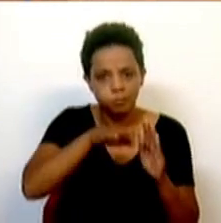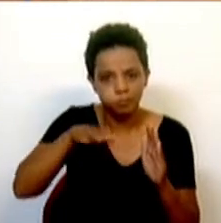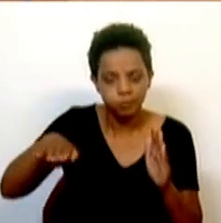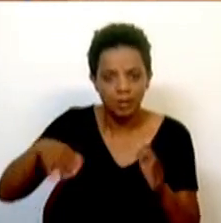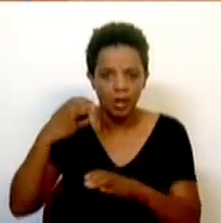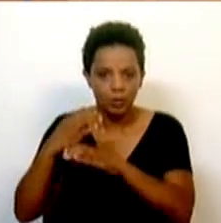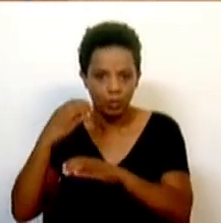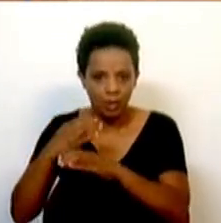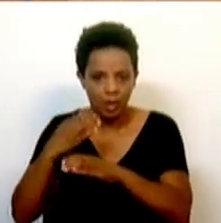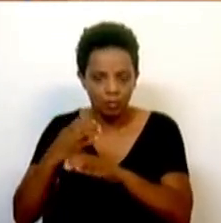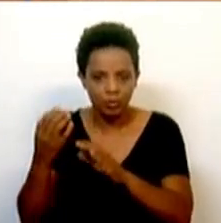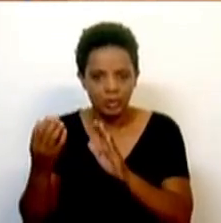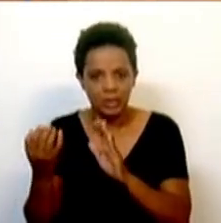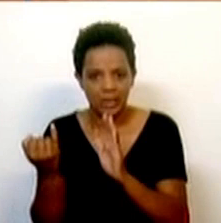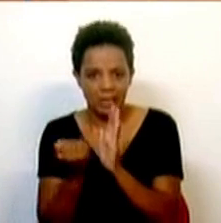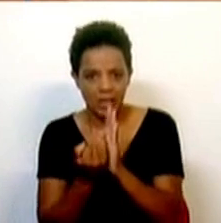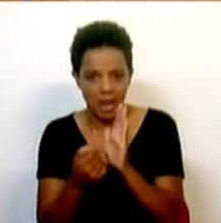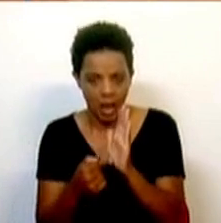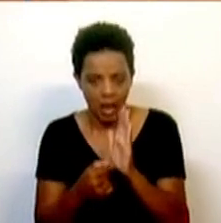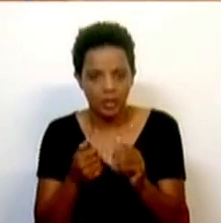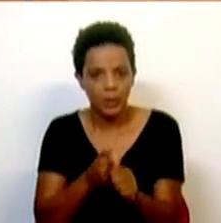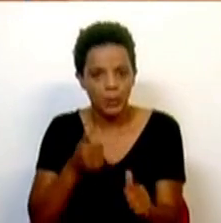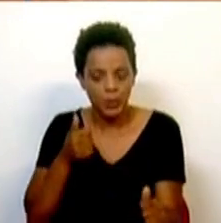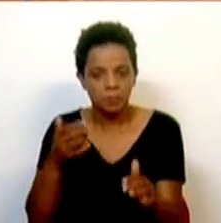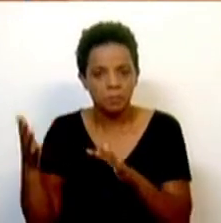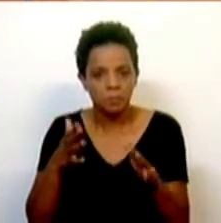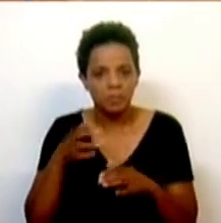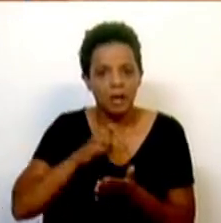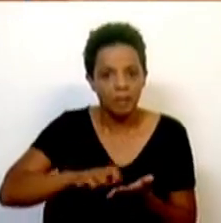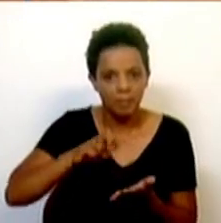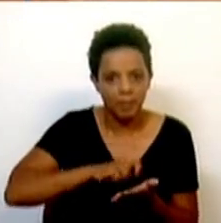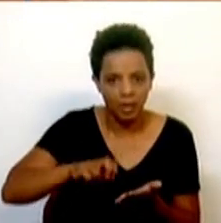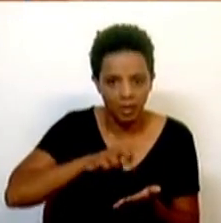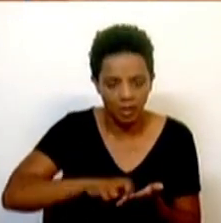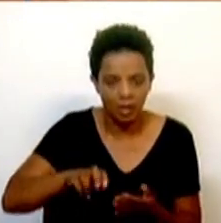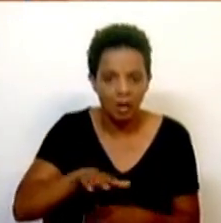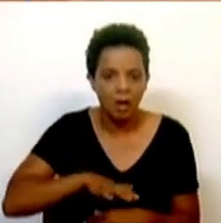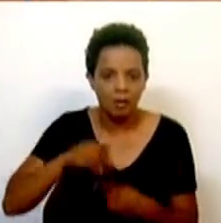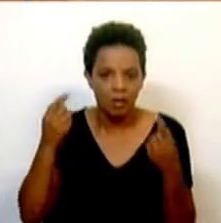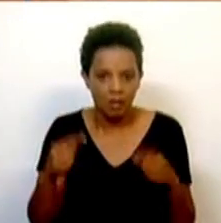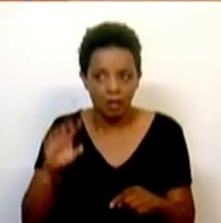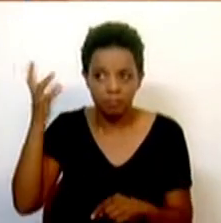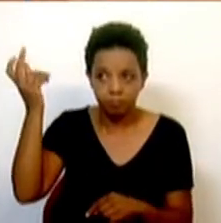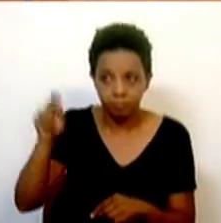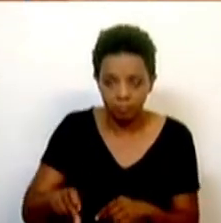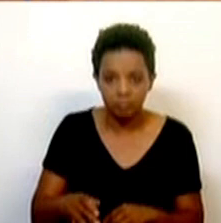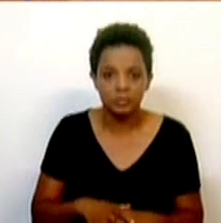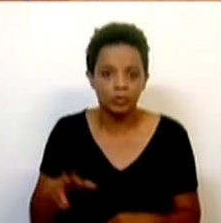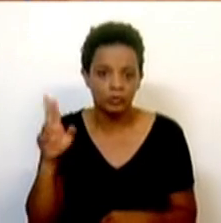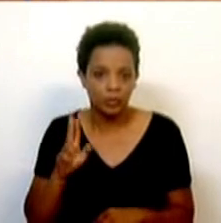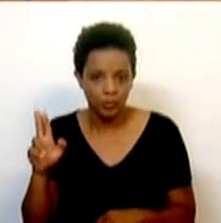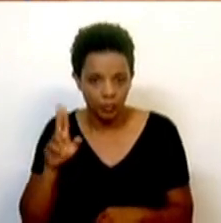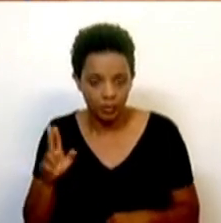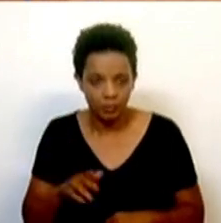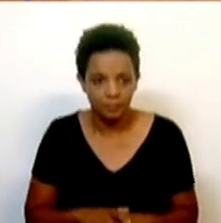autocarros identificados, todos eles com uma distância percorrível a pé, nos locais onde haverá eventos da Jornada